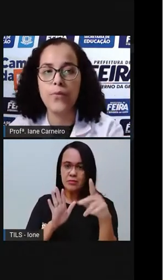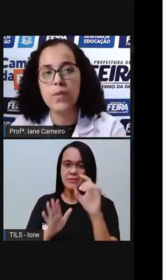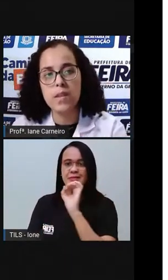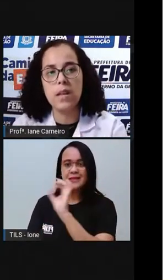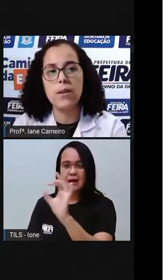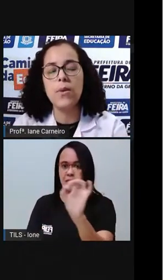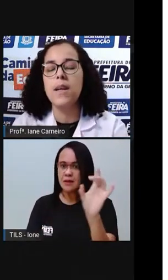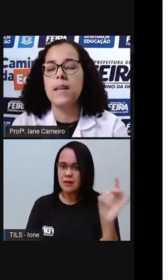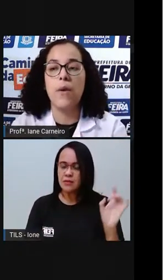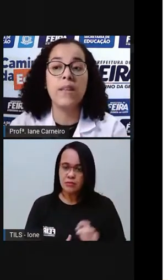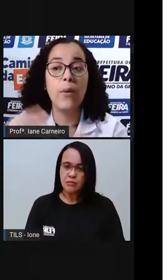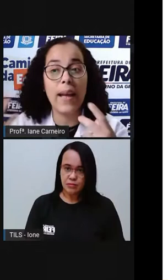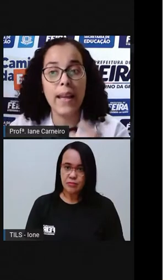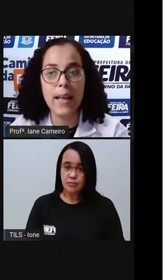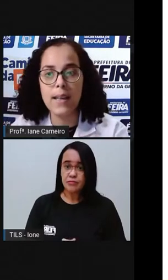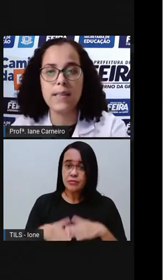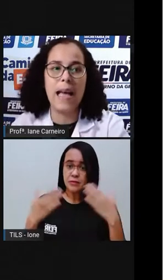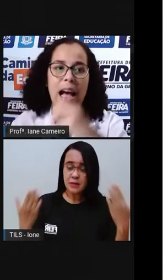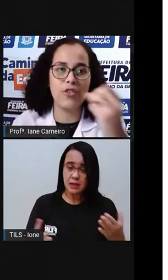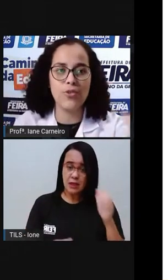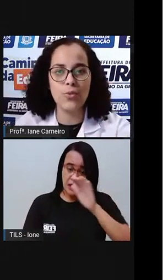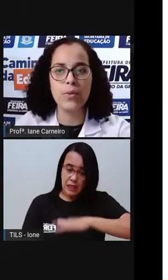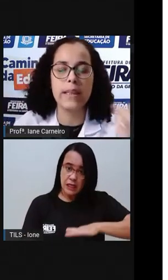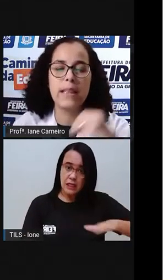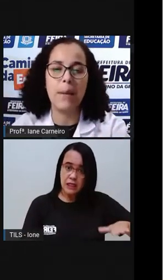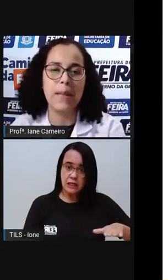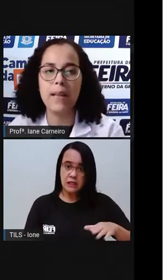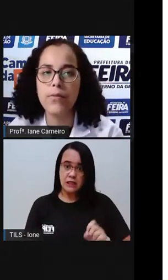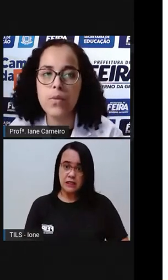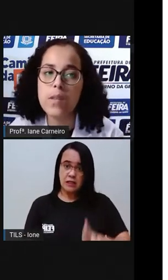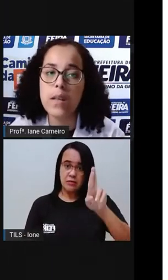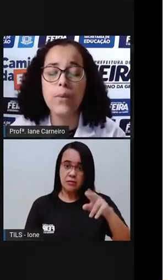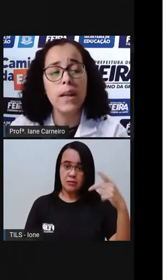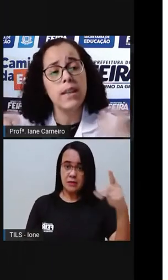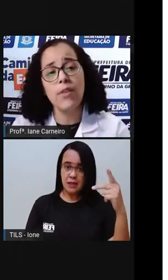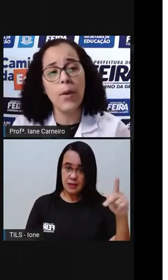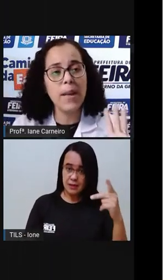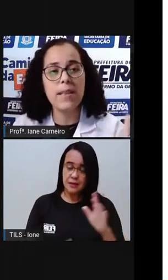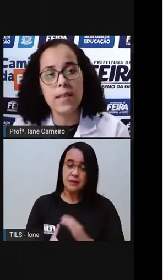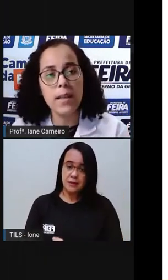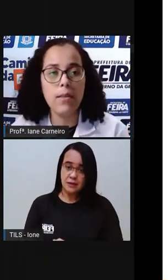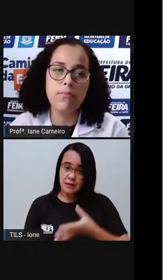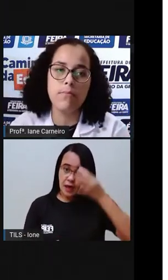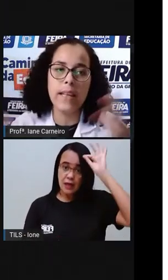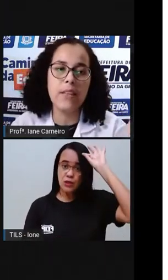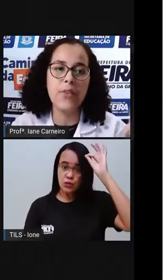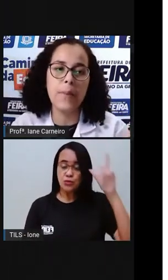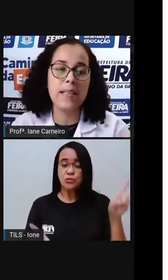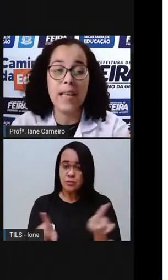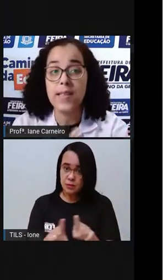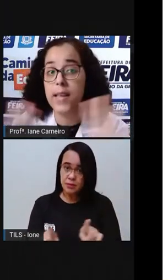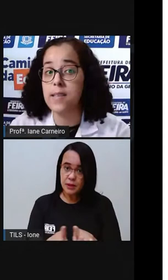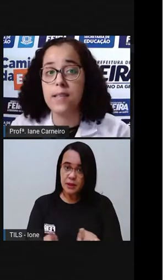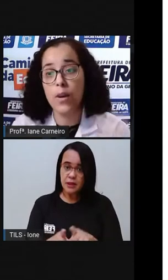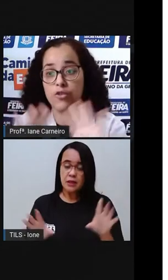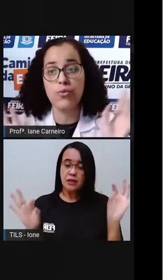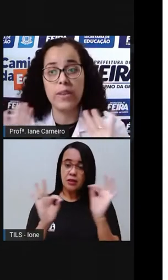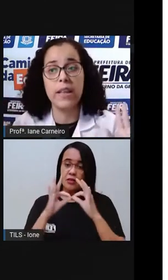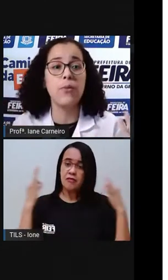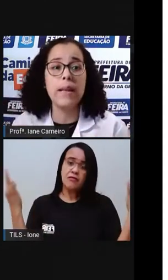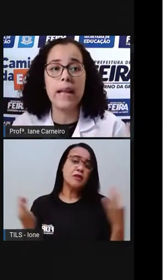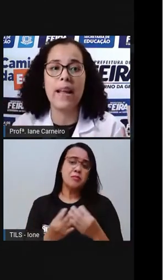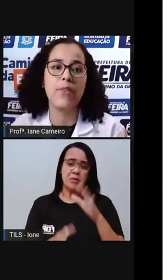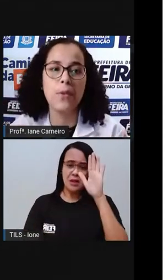alguma função, né? Ou então a criança ajuda em determinada função. Tem famílias que não, né? Tem famílias que as crianças não